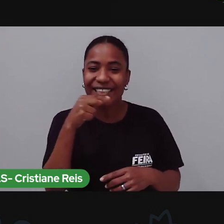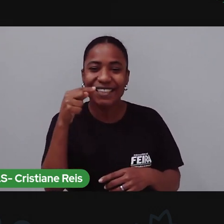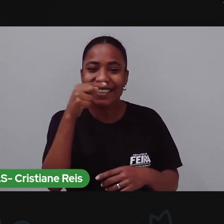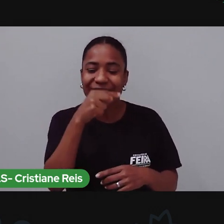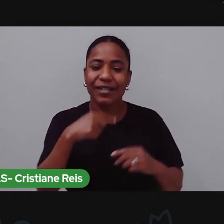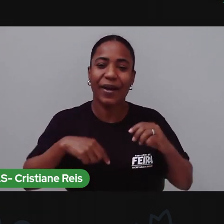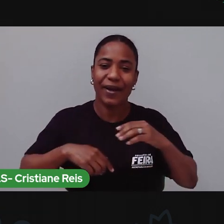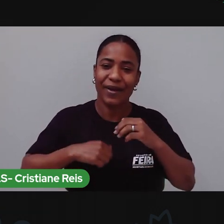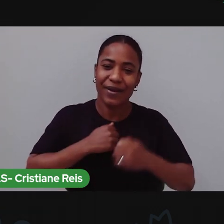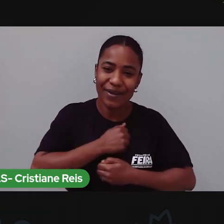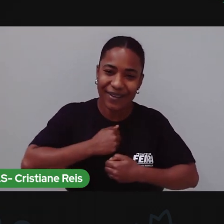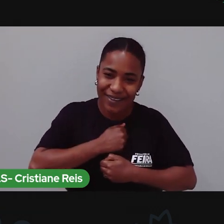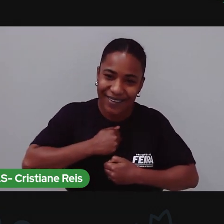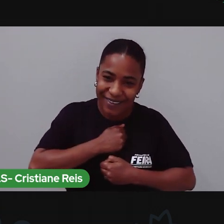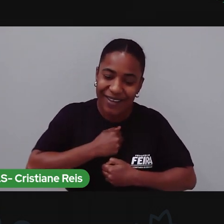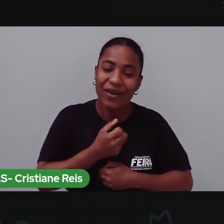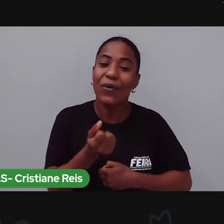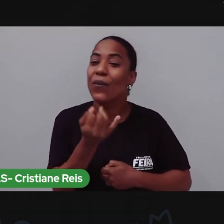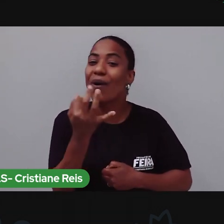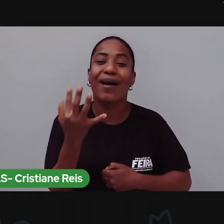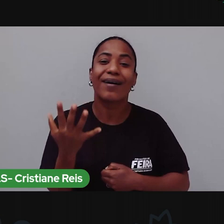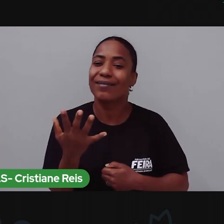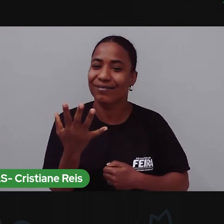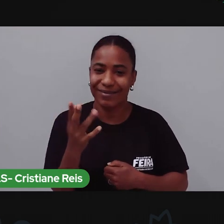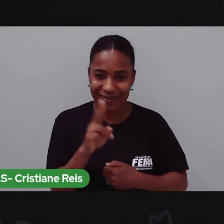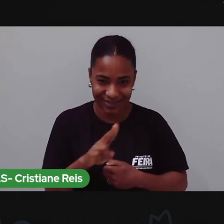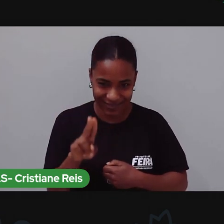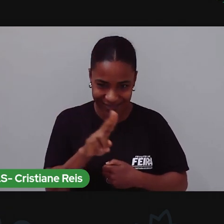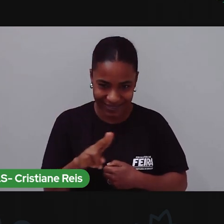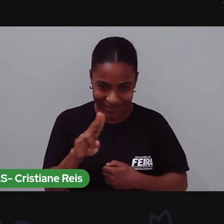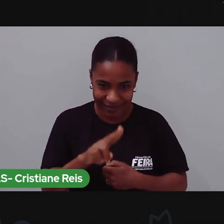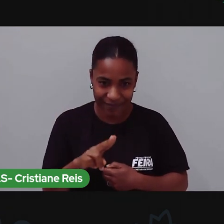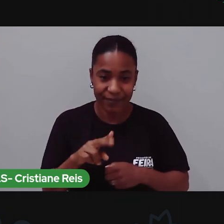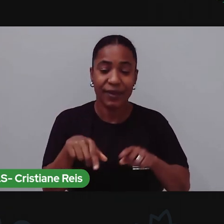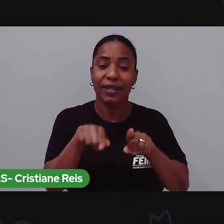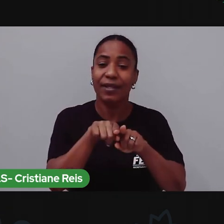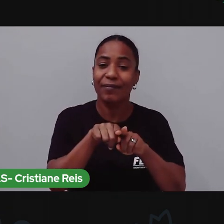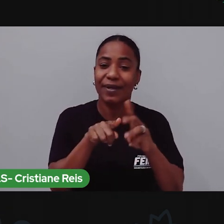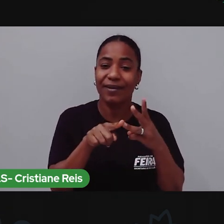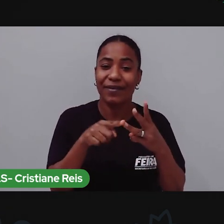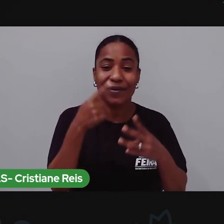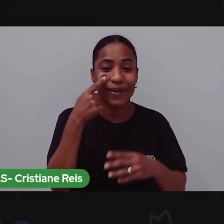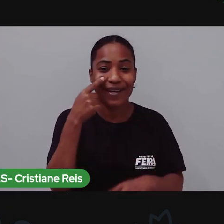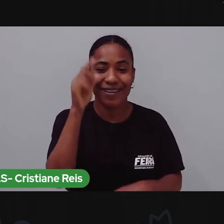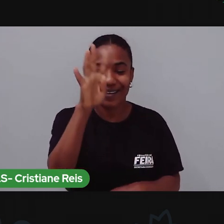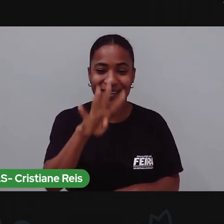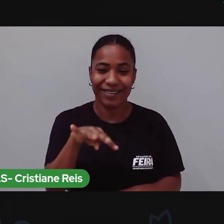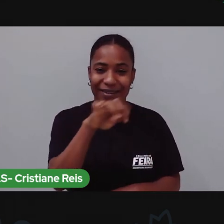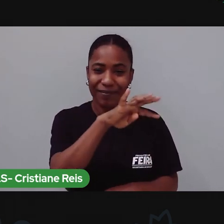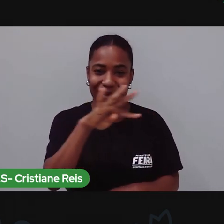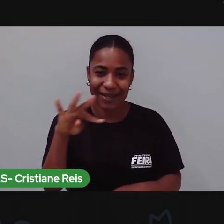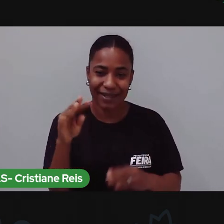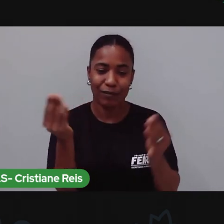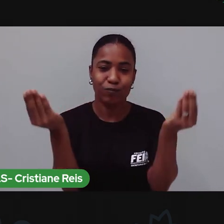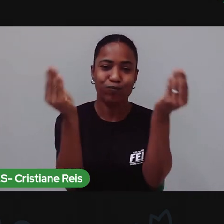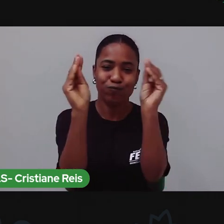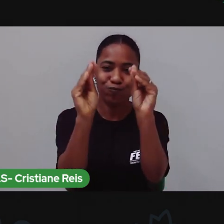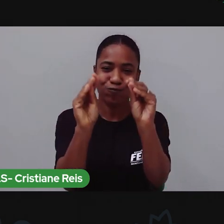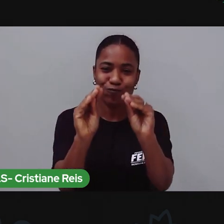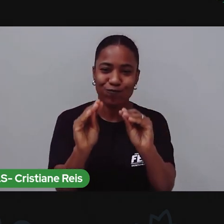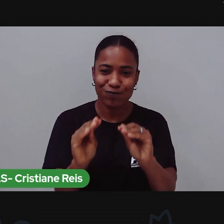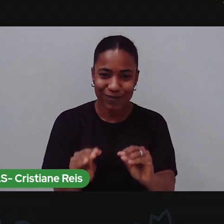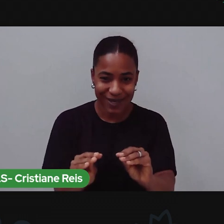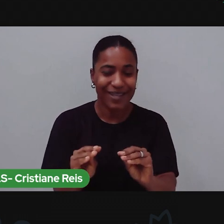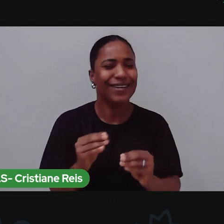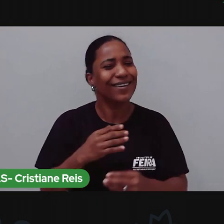vimos uma tabela. Como a gente pode registrar dados dentro de uma tabela. Espero que você tenha gostado